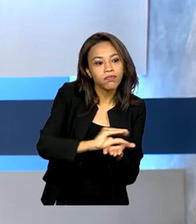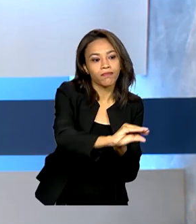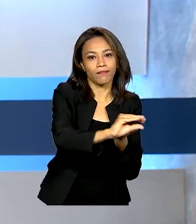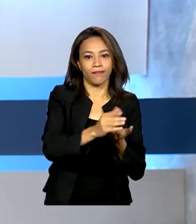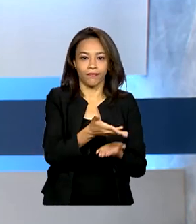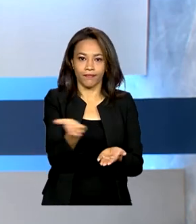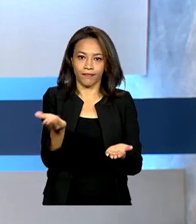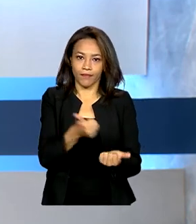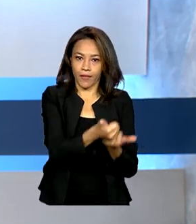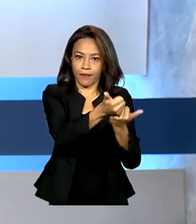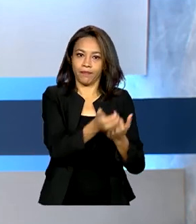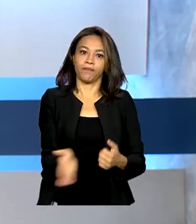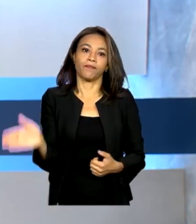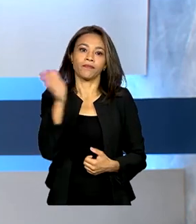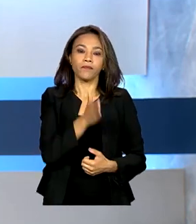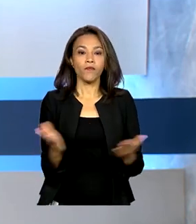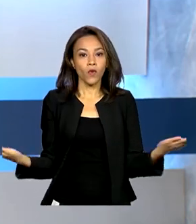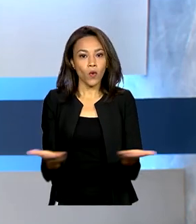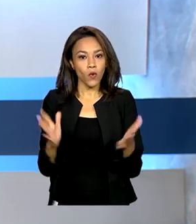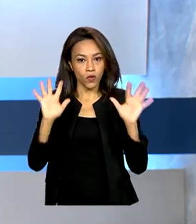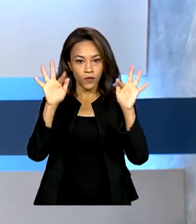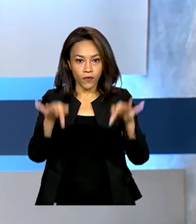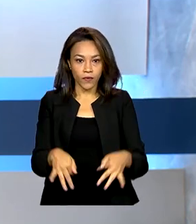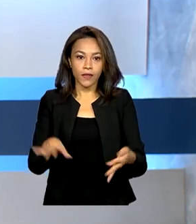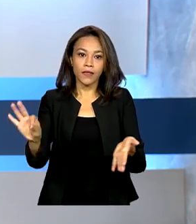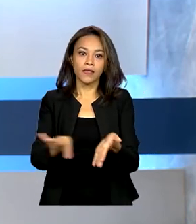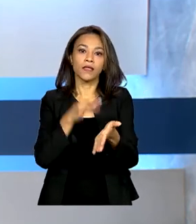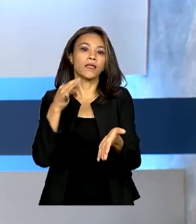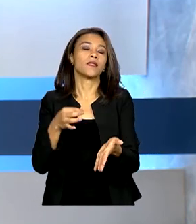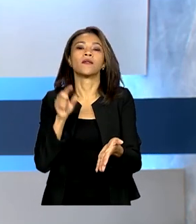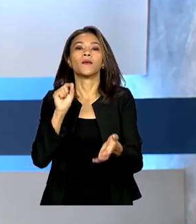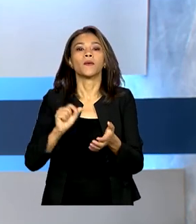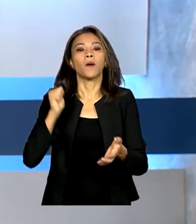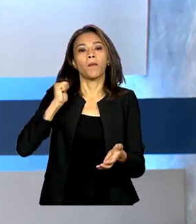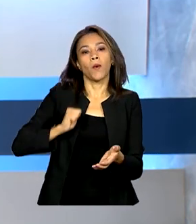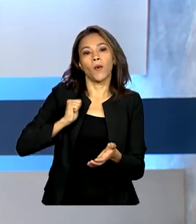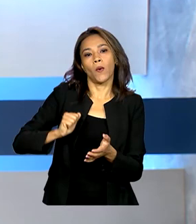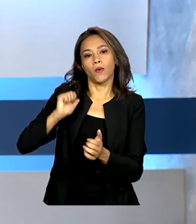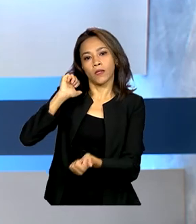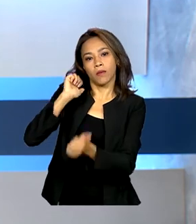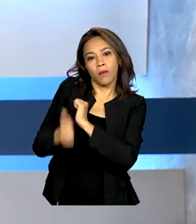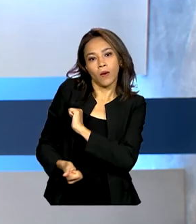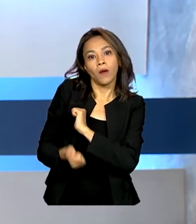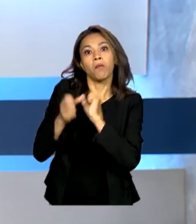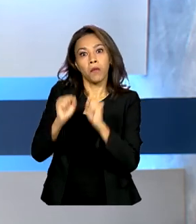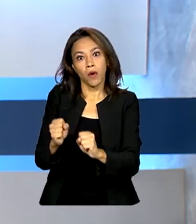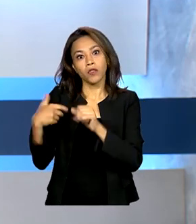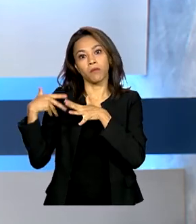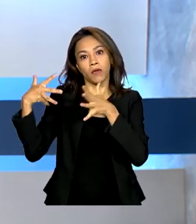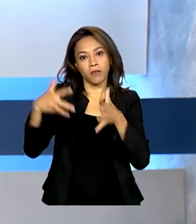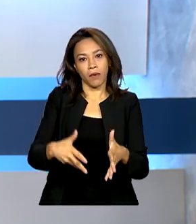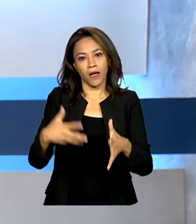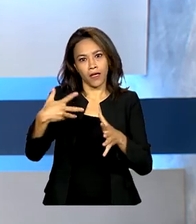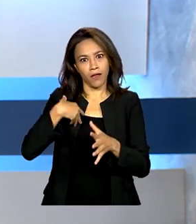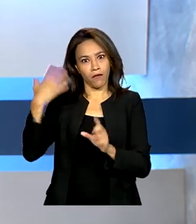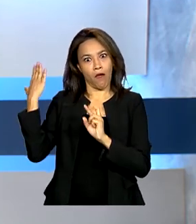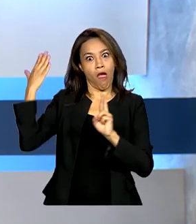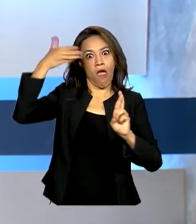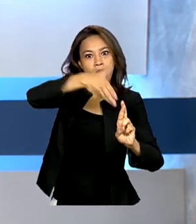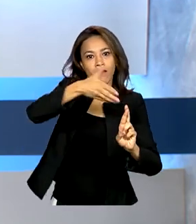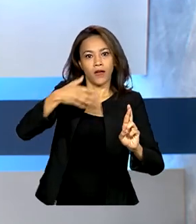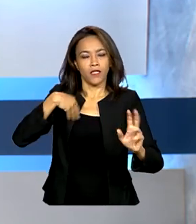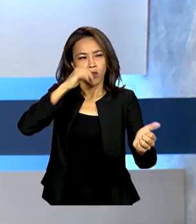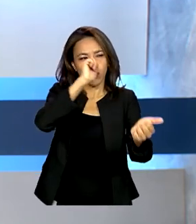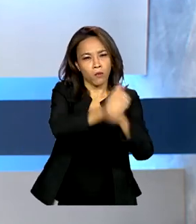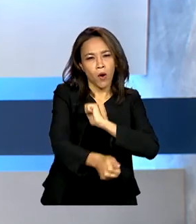Terminam hoje as inscrições para o Bolsa Atleta. Pode participar quem teve destaque em competições